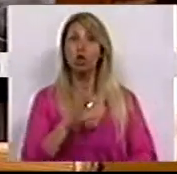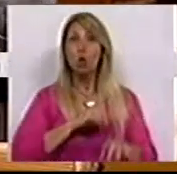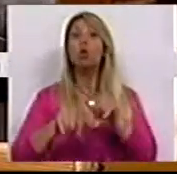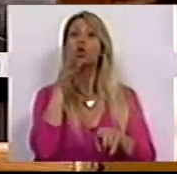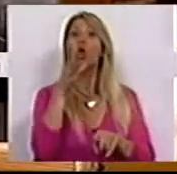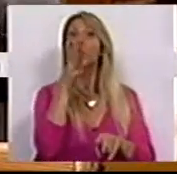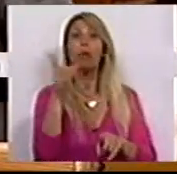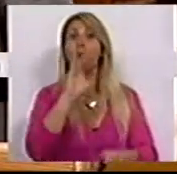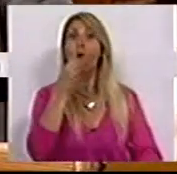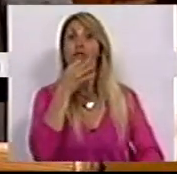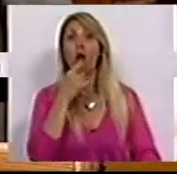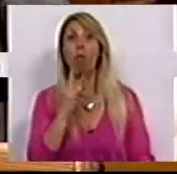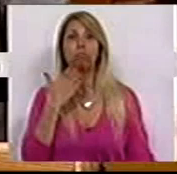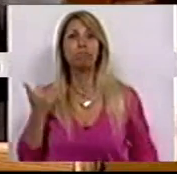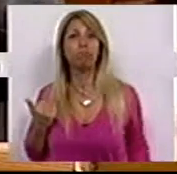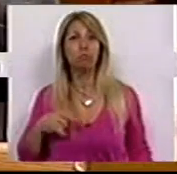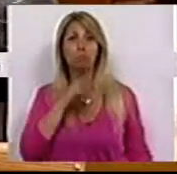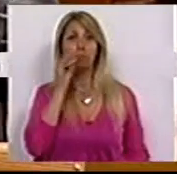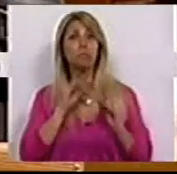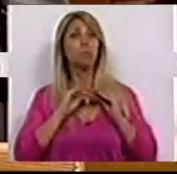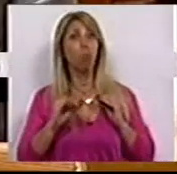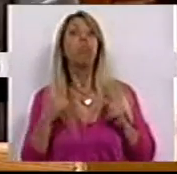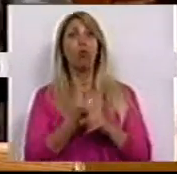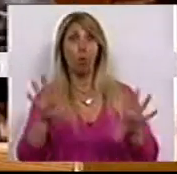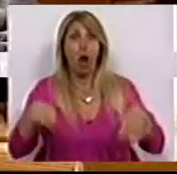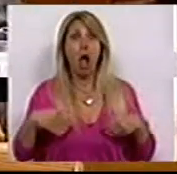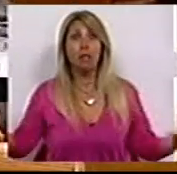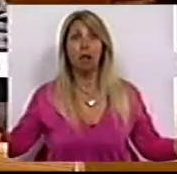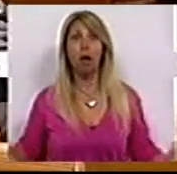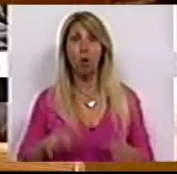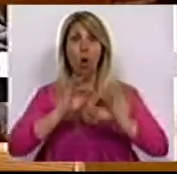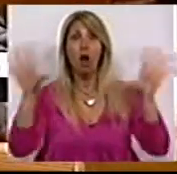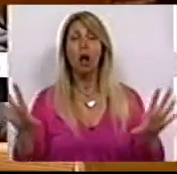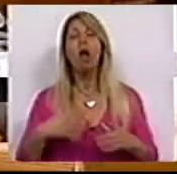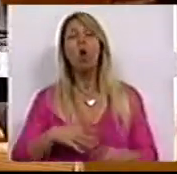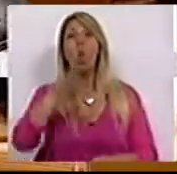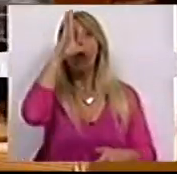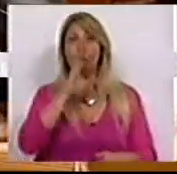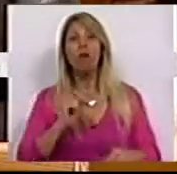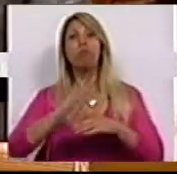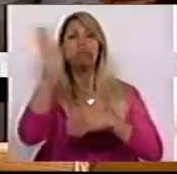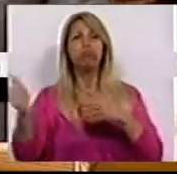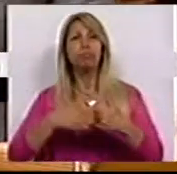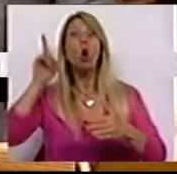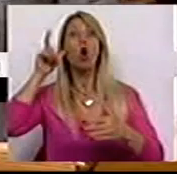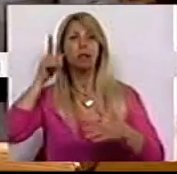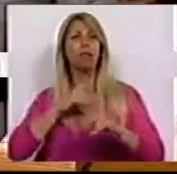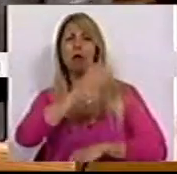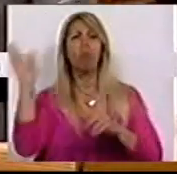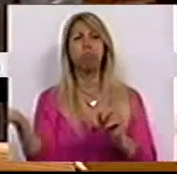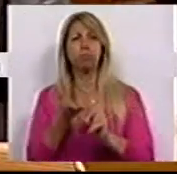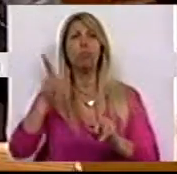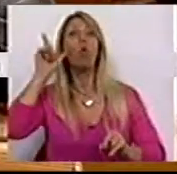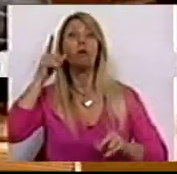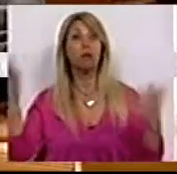não levantaram a voz e calaram, calaram, porque consentiram. É que o Governo fechou o call center e internalizou o call center.